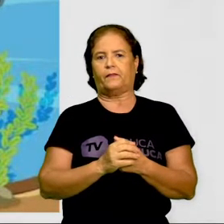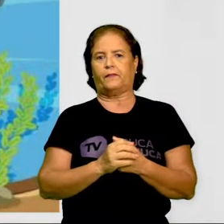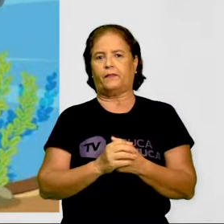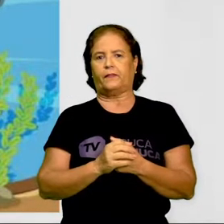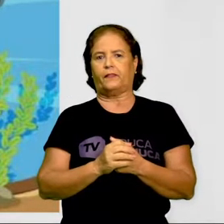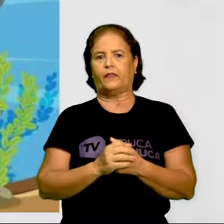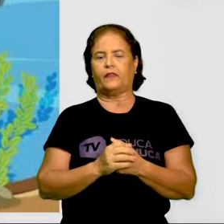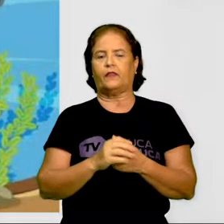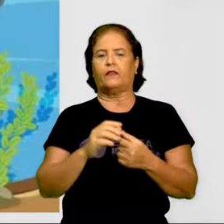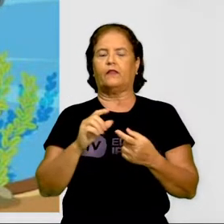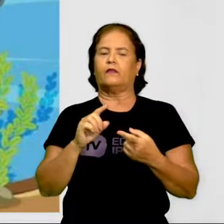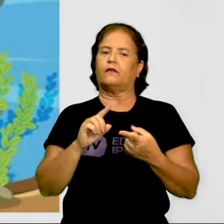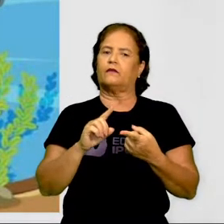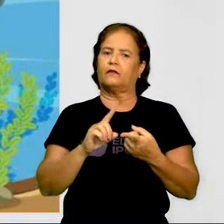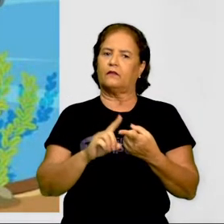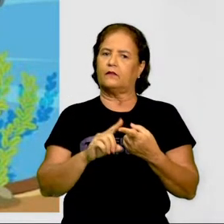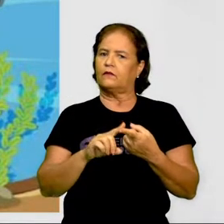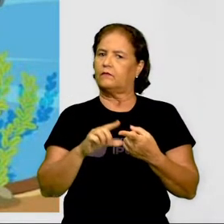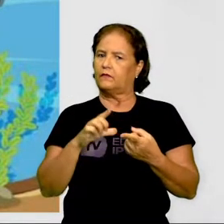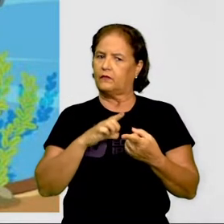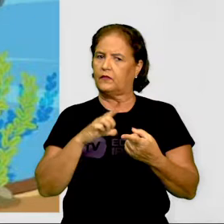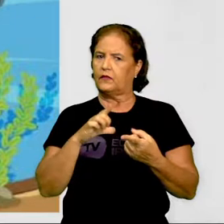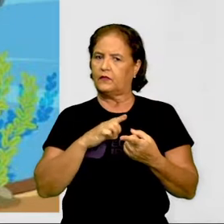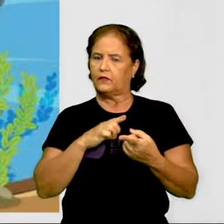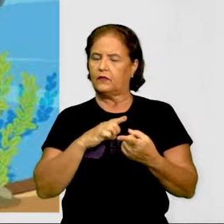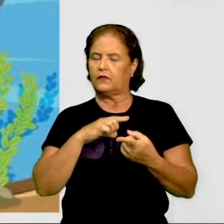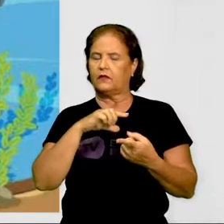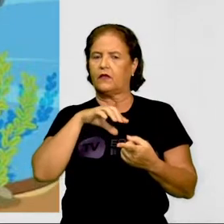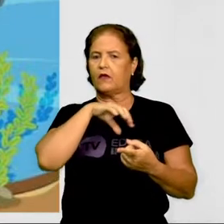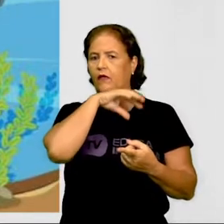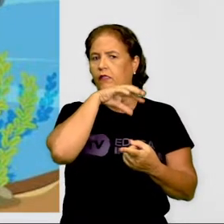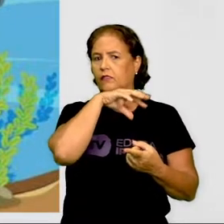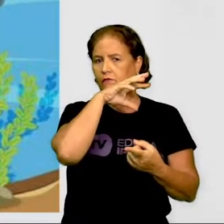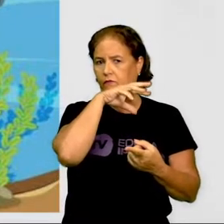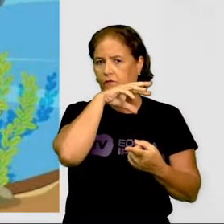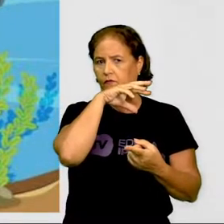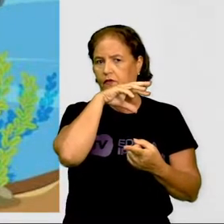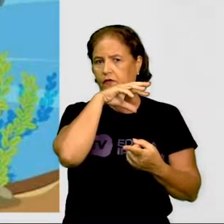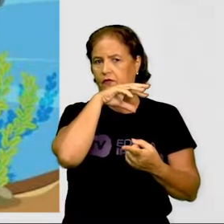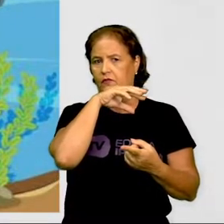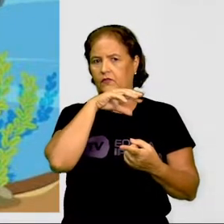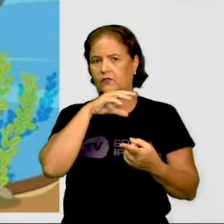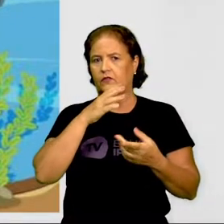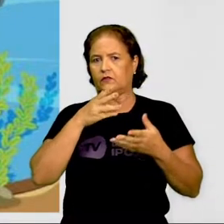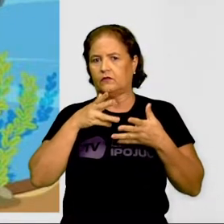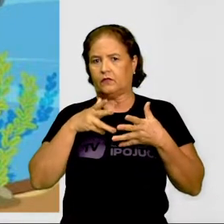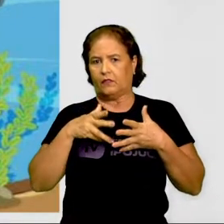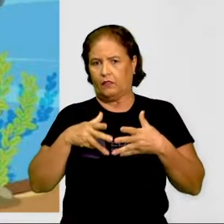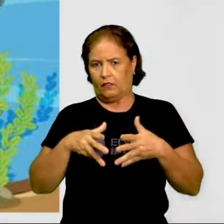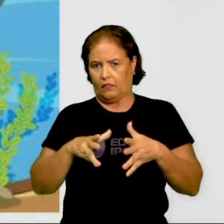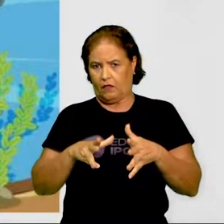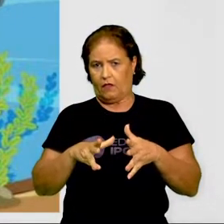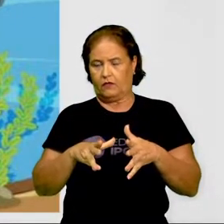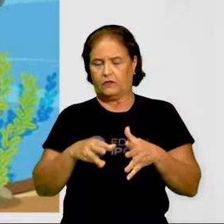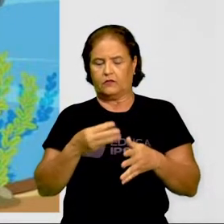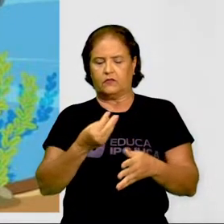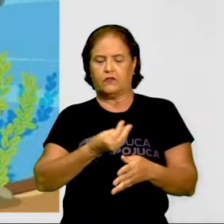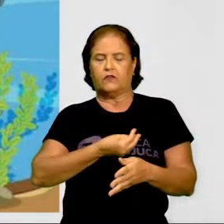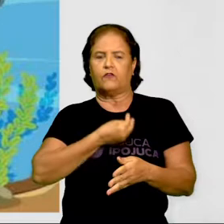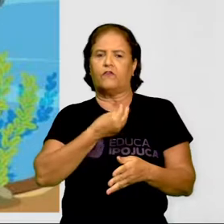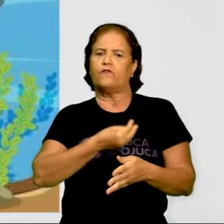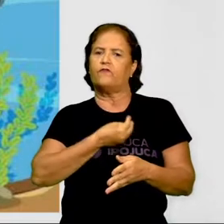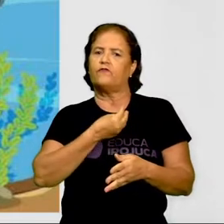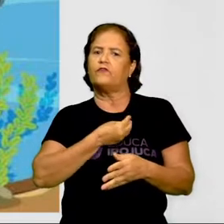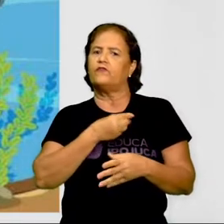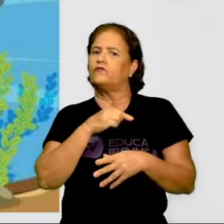Há também, crianças, aqueles animais que nascem e vivem durante um